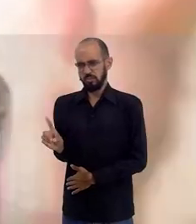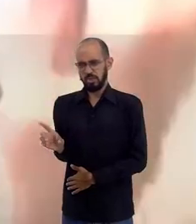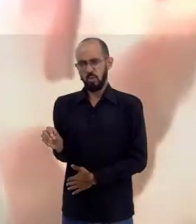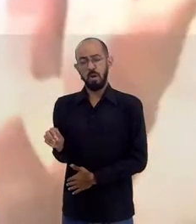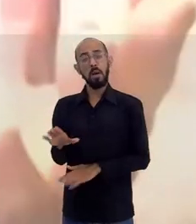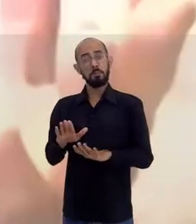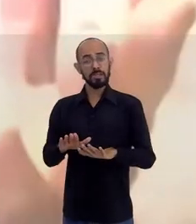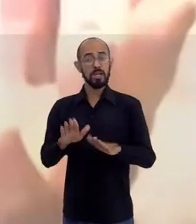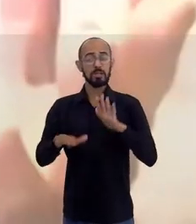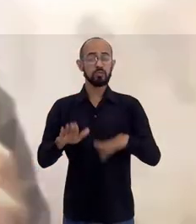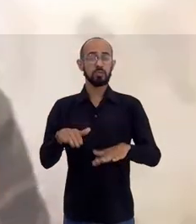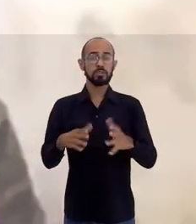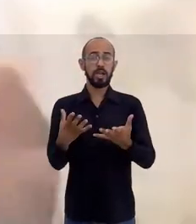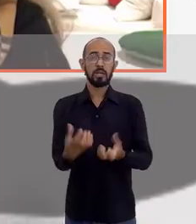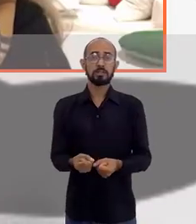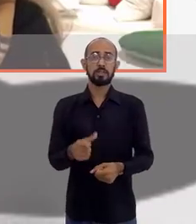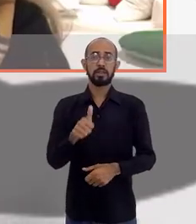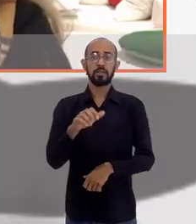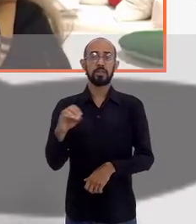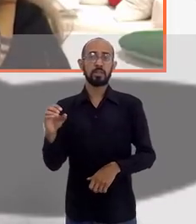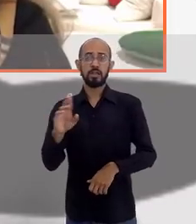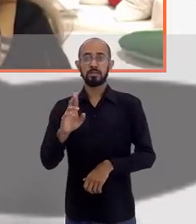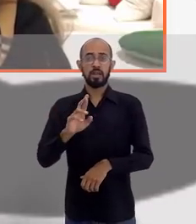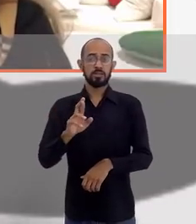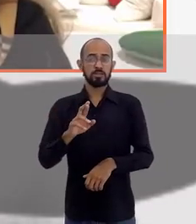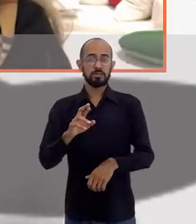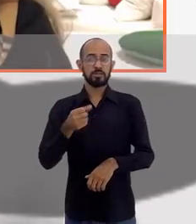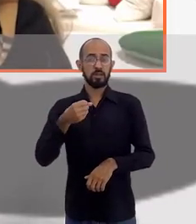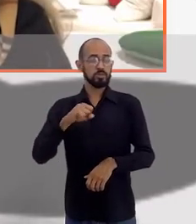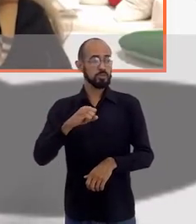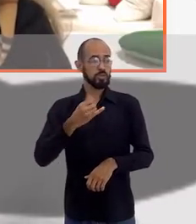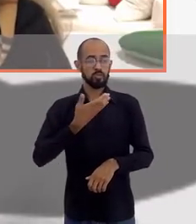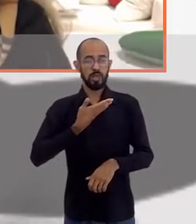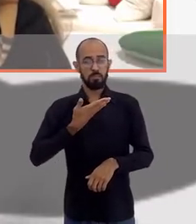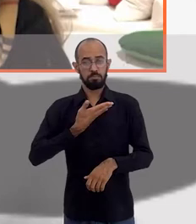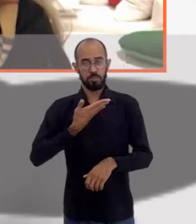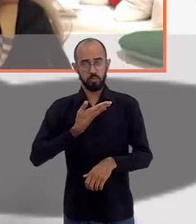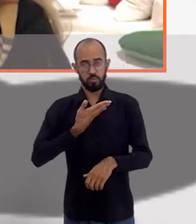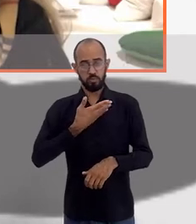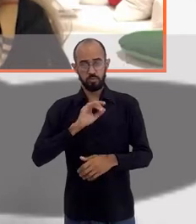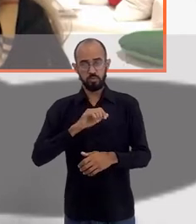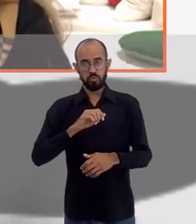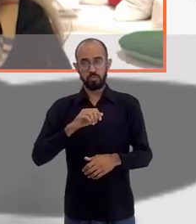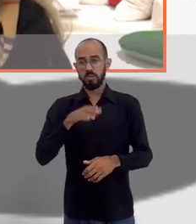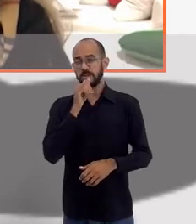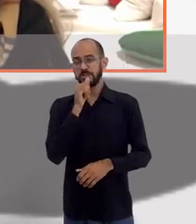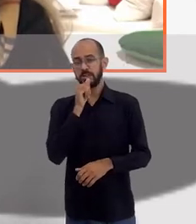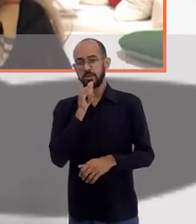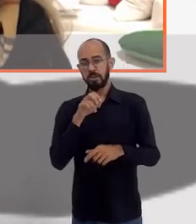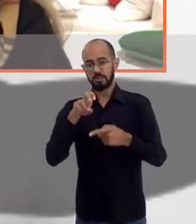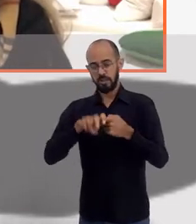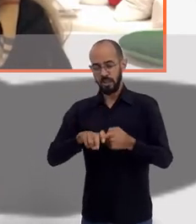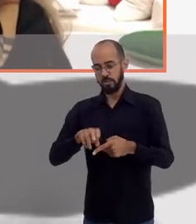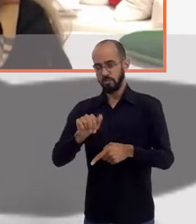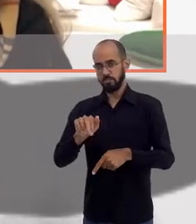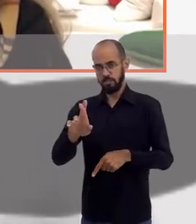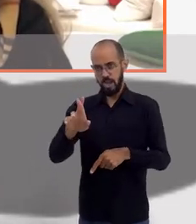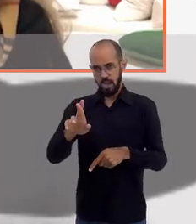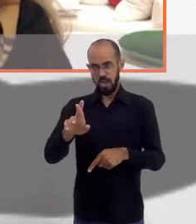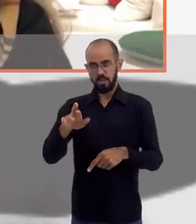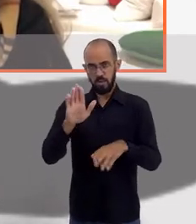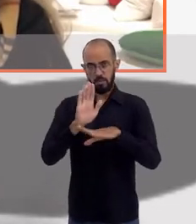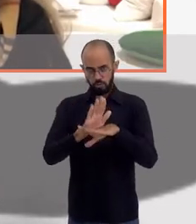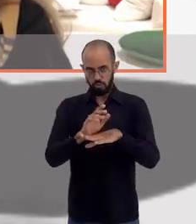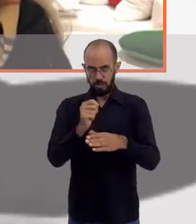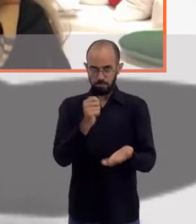pago R$ Ah, paga R$ 10, paga R$ Que tal se os amigos pegassem essa conta de R$ 300 numa mesa de bar e fizessem assim,